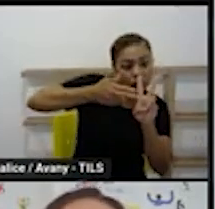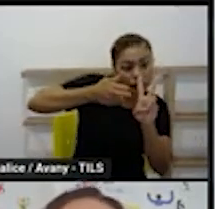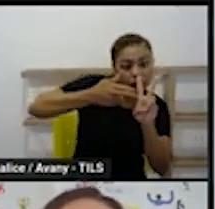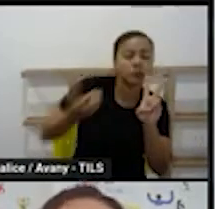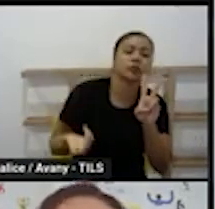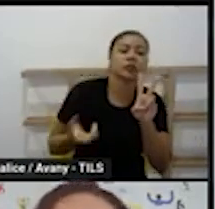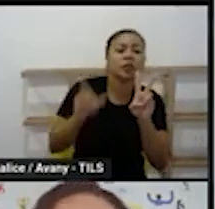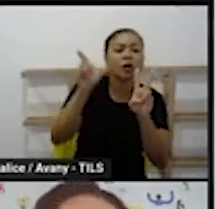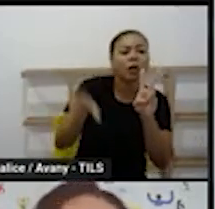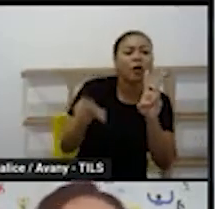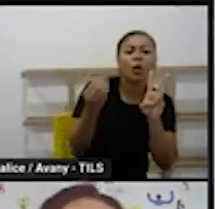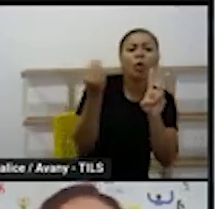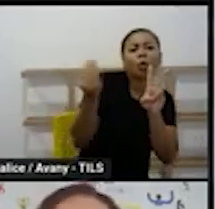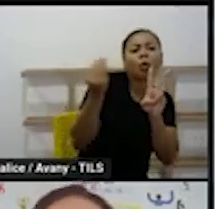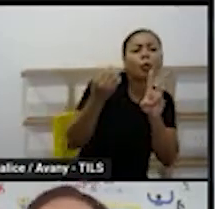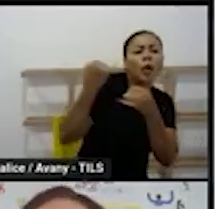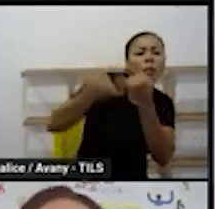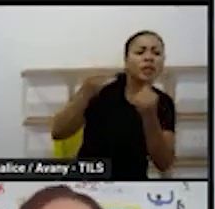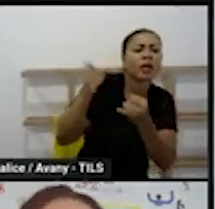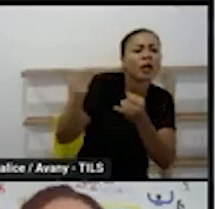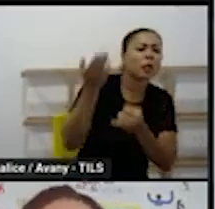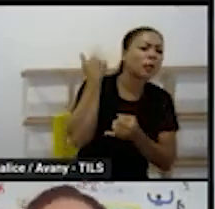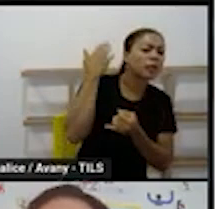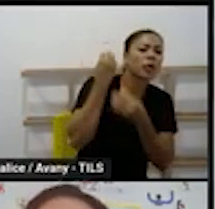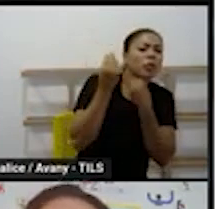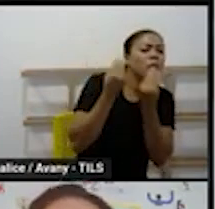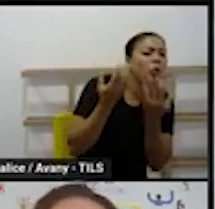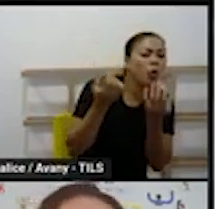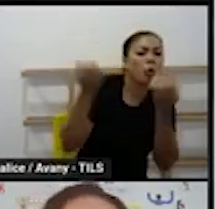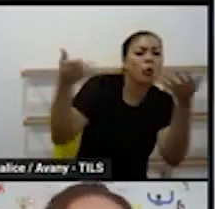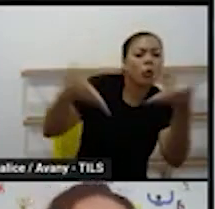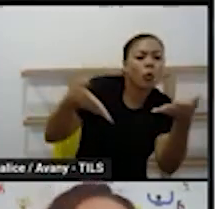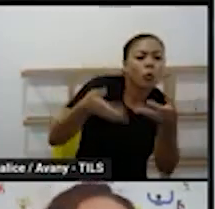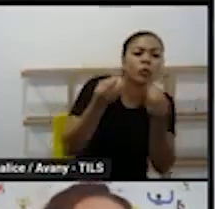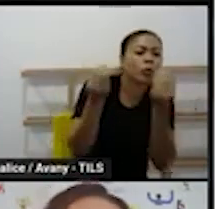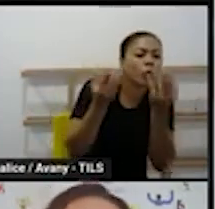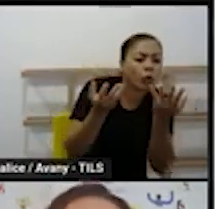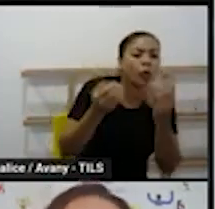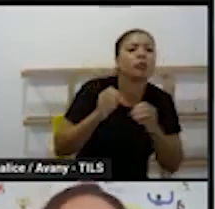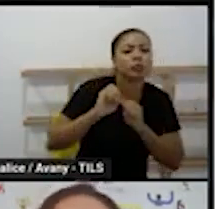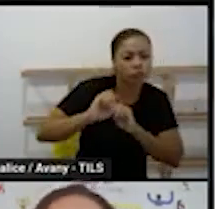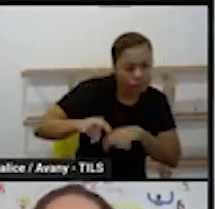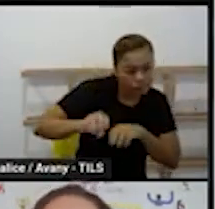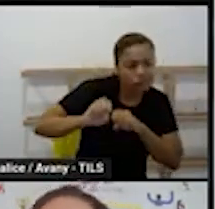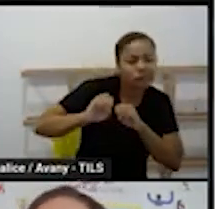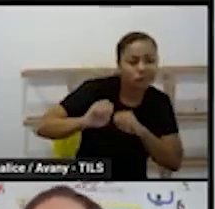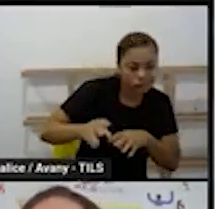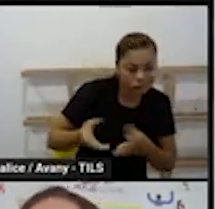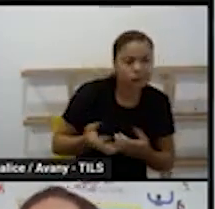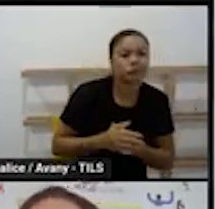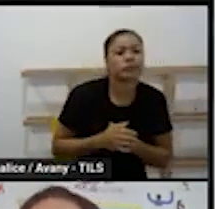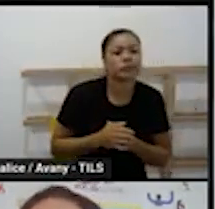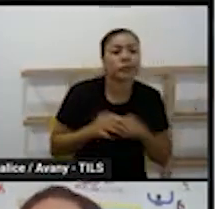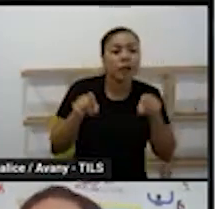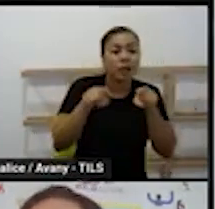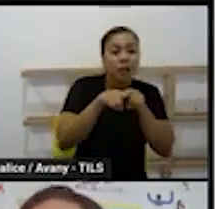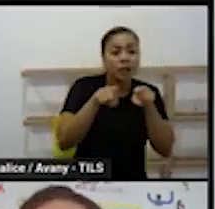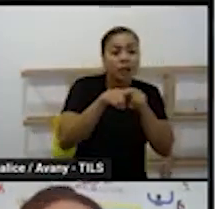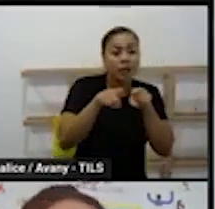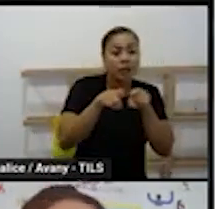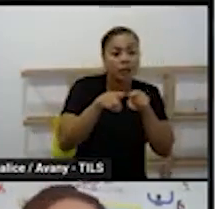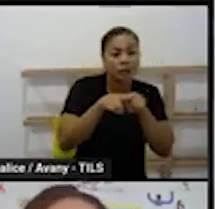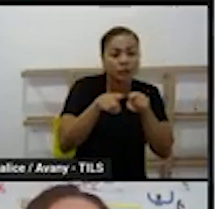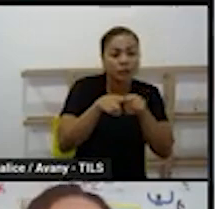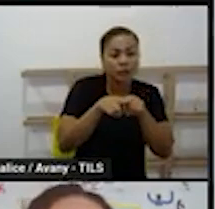trazer o brincar exploratório esse brincar exploratório pode ser de diversas formas com objetos diversos o parque o brincar dirigido